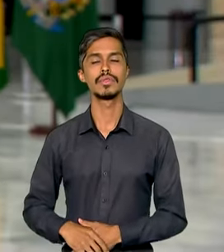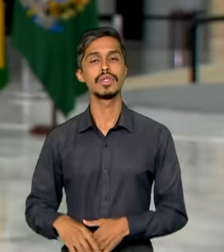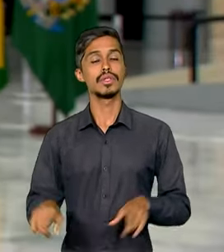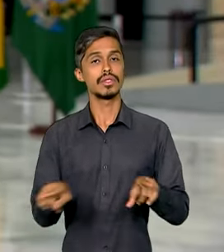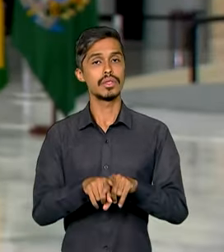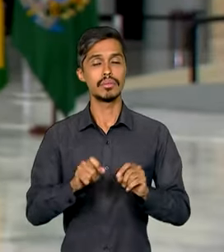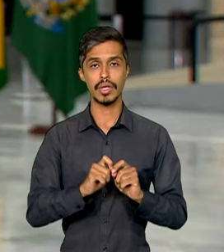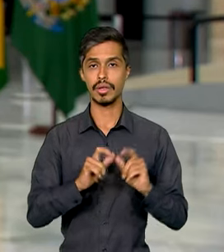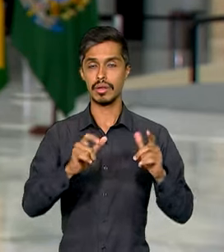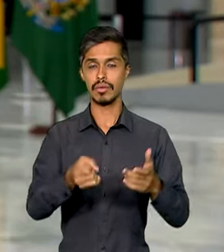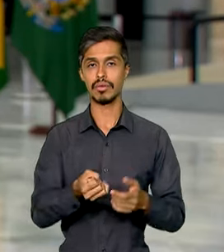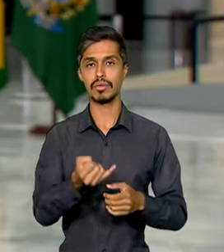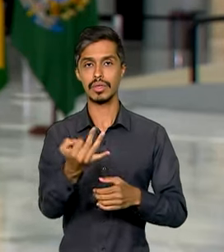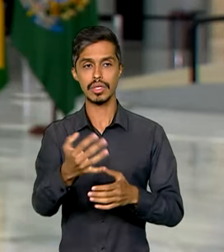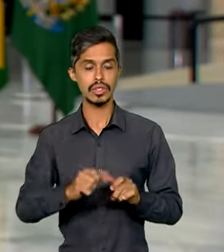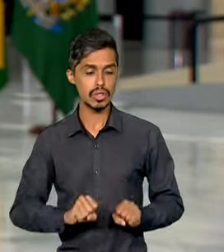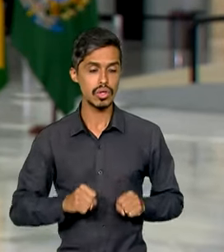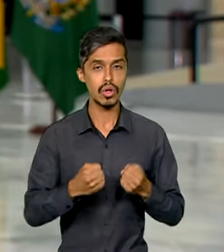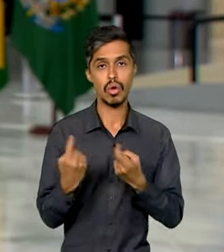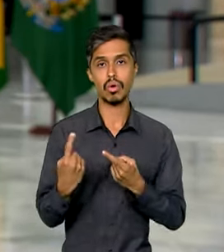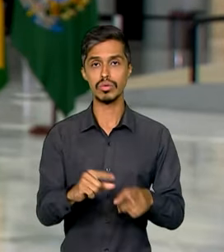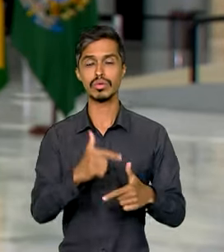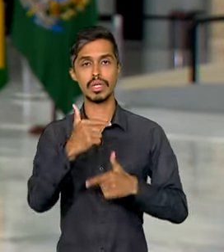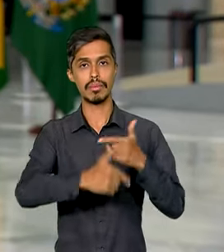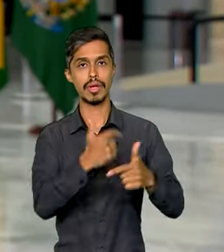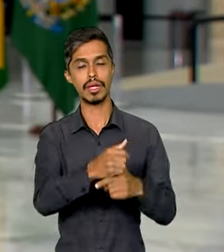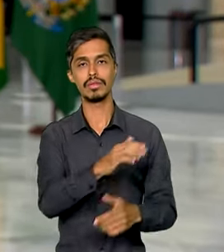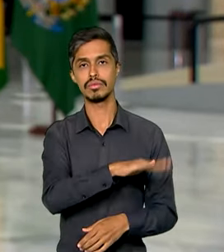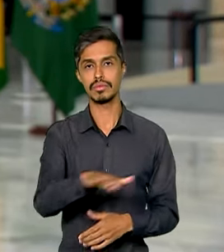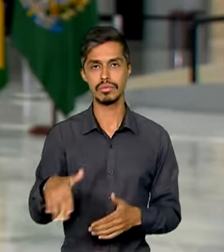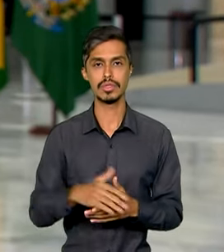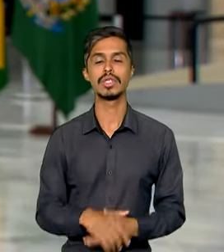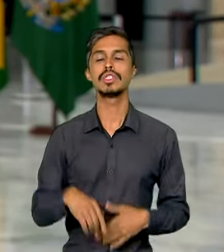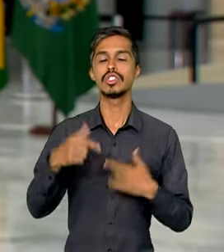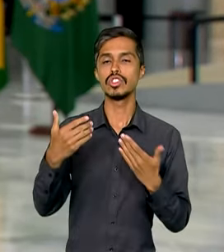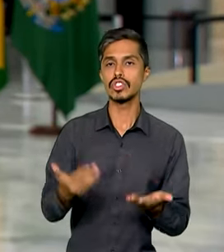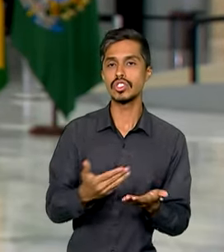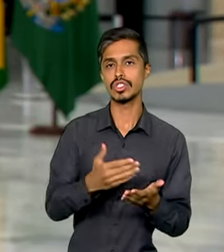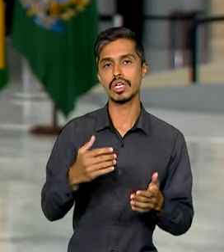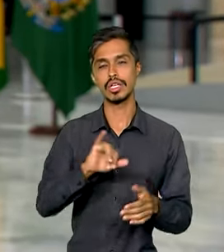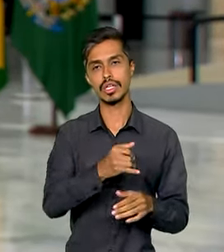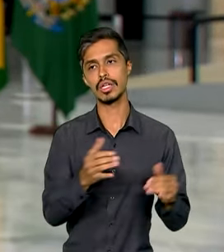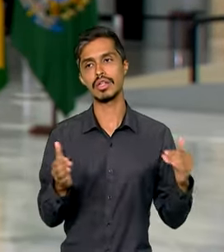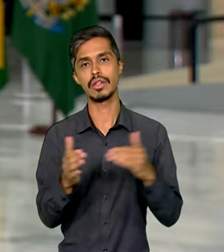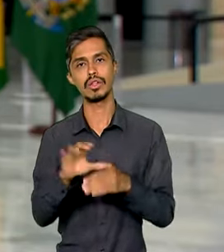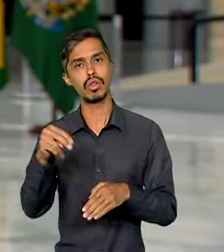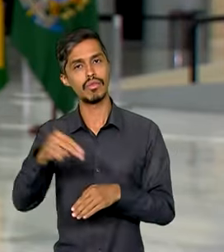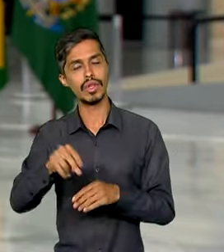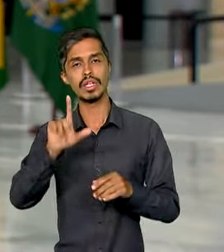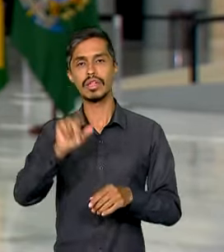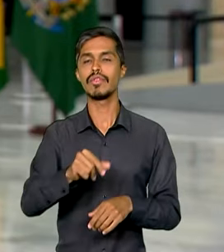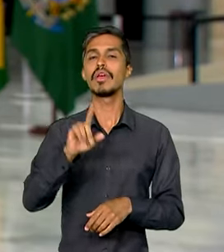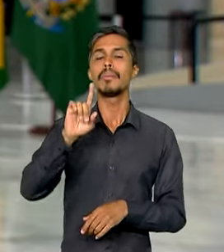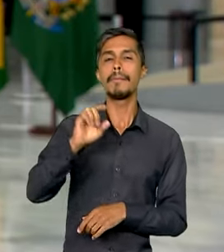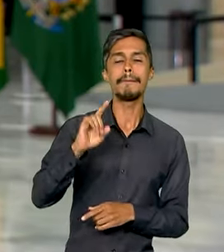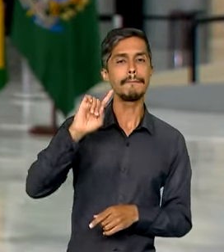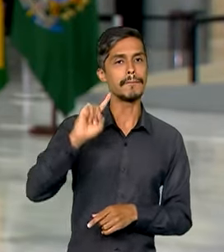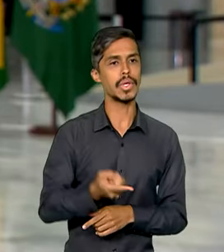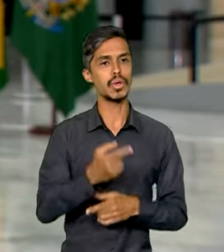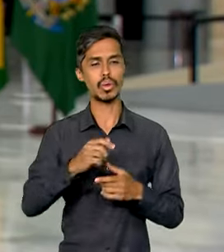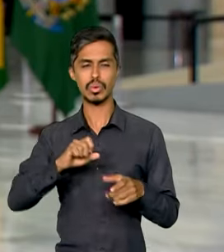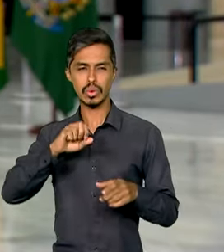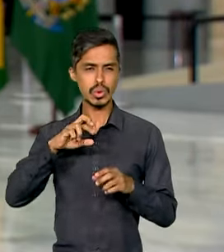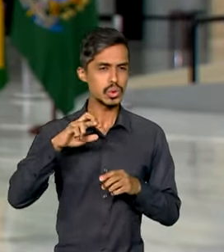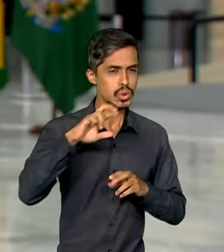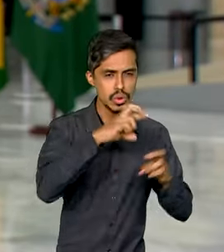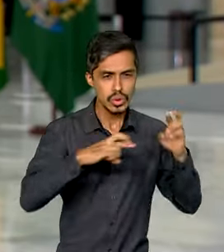aumentou as ações contra o trabalho infantil. De janeiro a novembro deste ano, foram mais de 1.300 ações fiscais, com